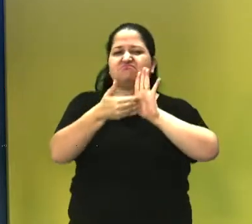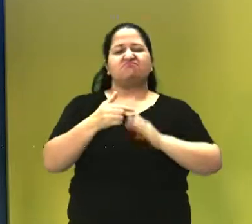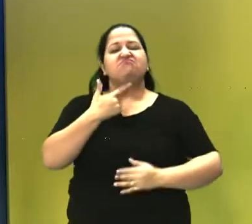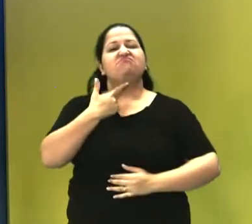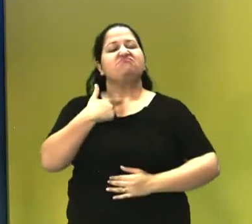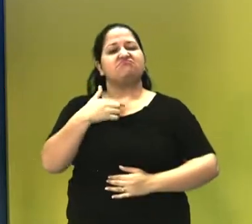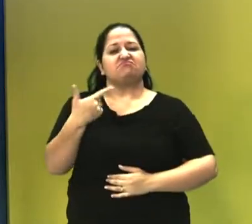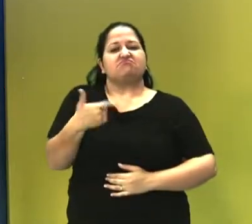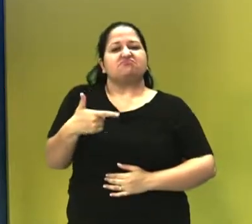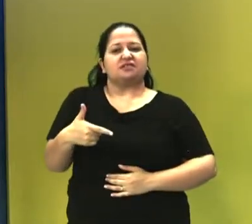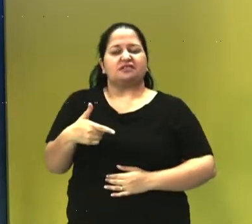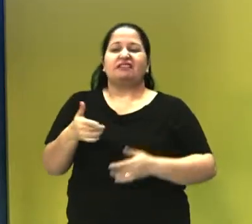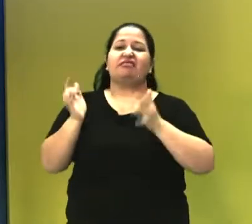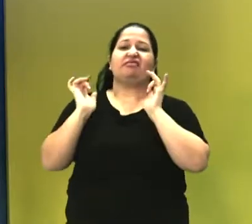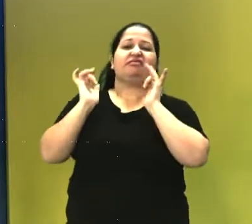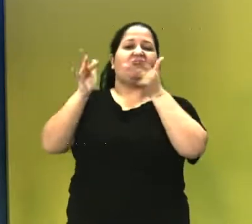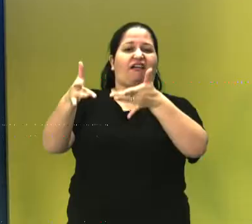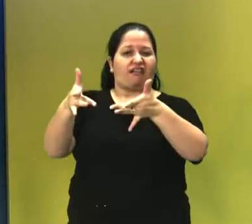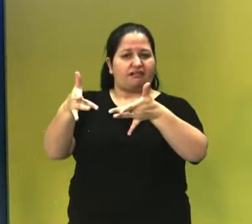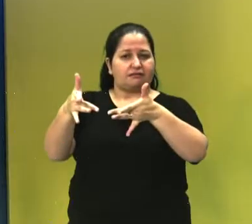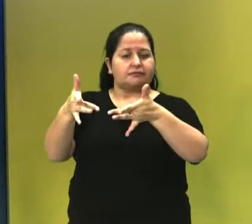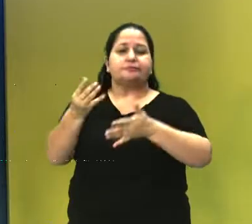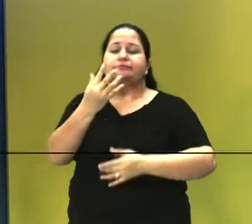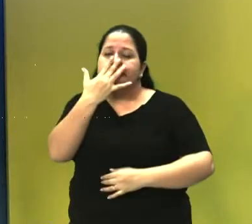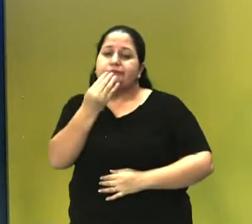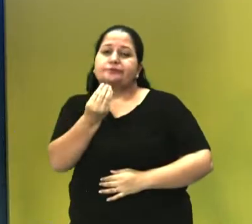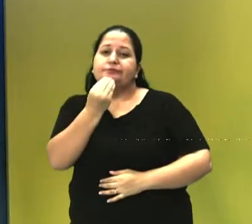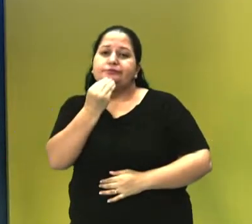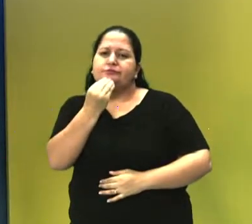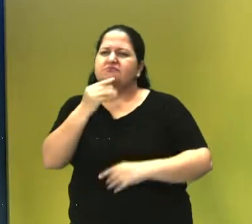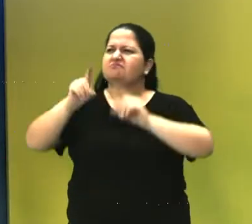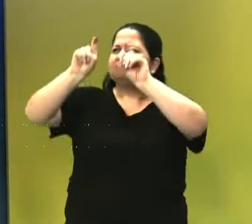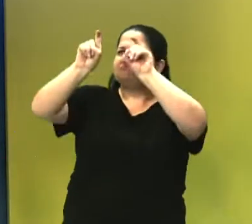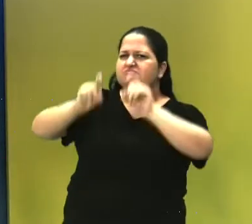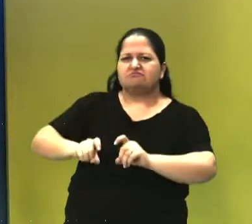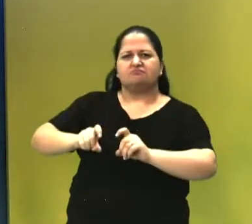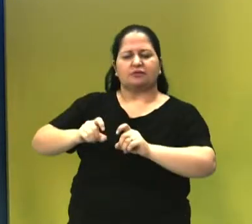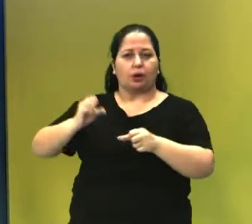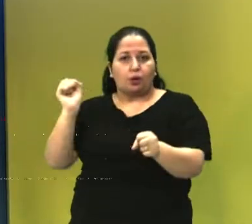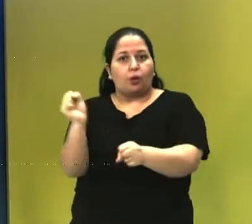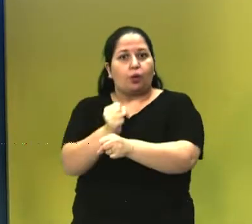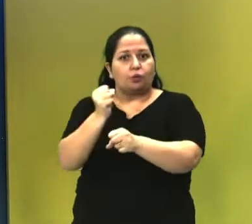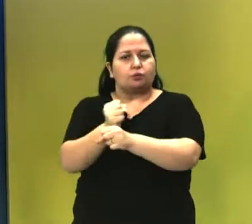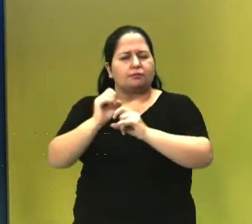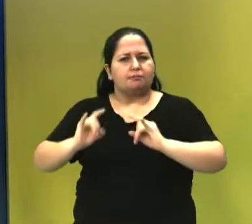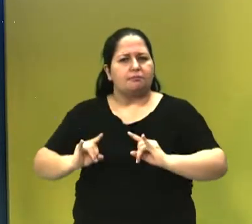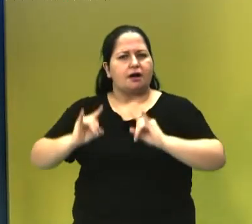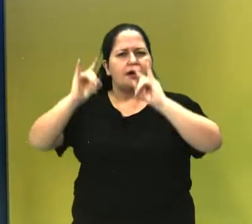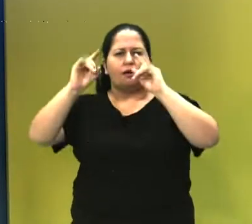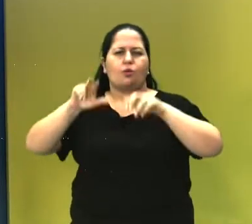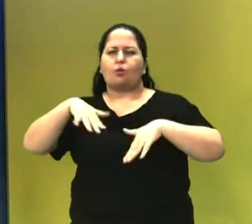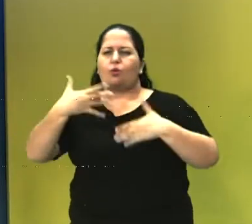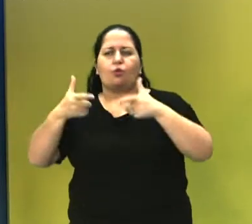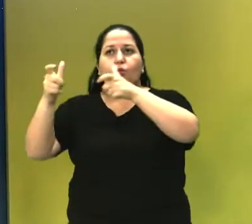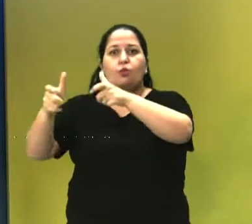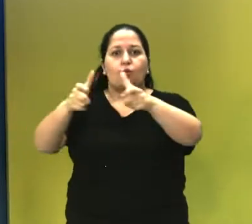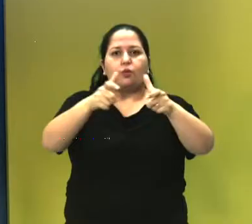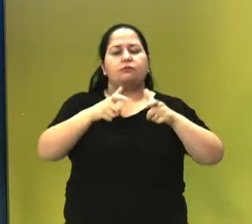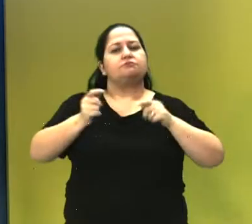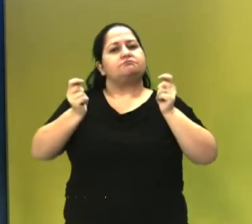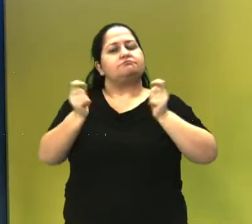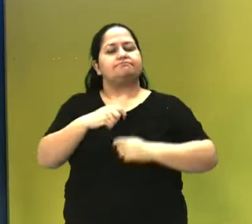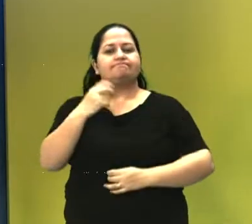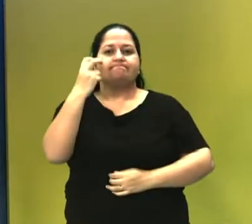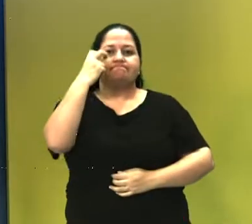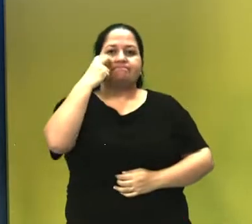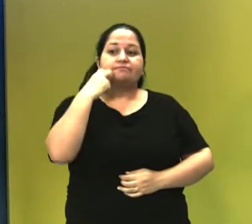espaço de um prédio que deveria ser construído, de uma galeria que geraria então lucros e mais lucros para os